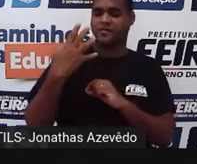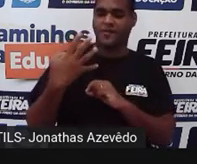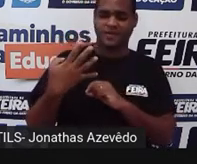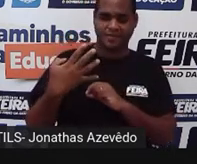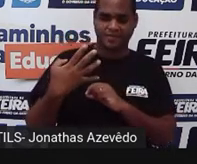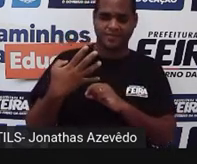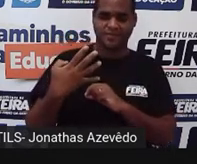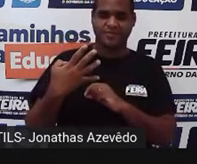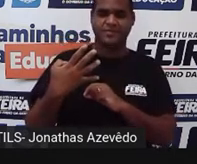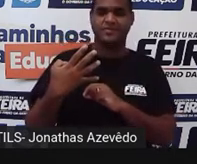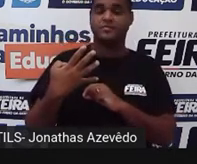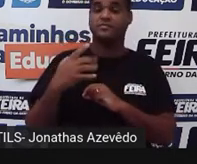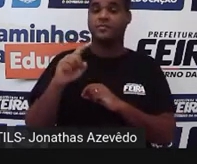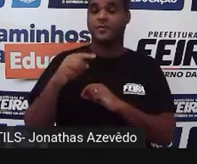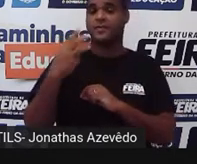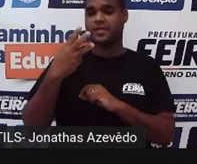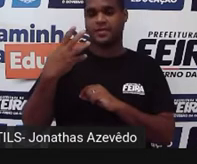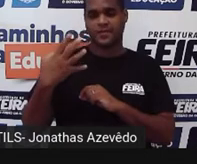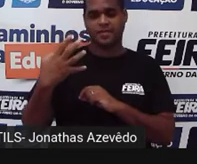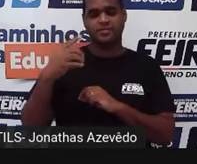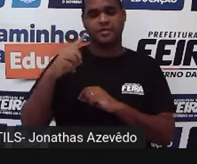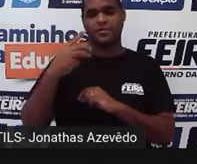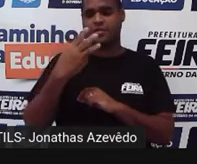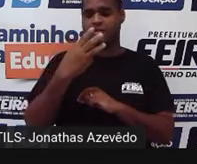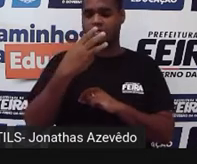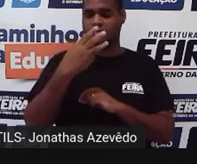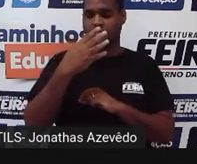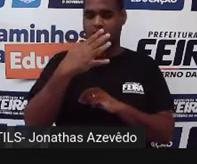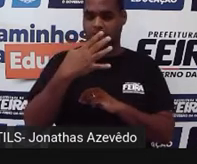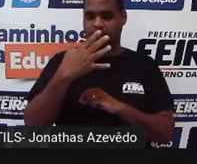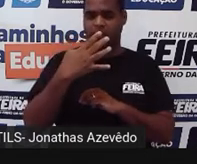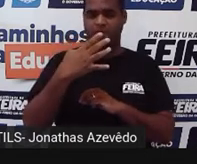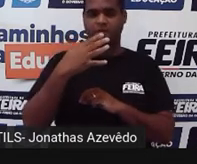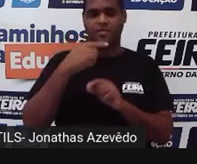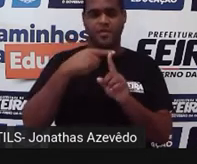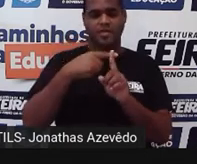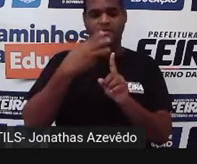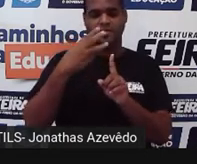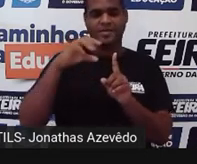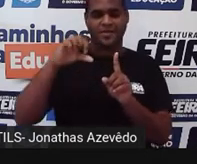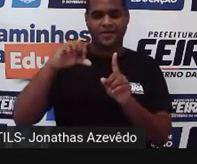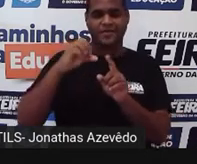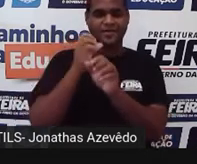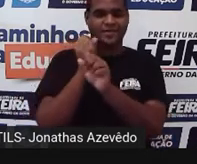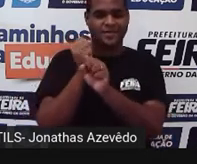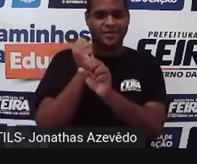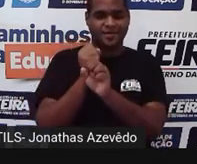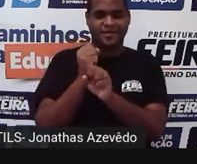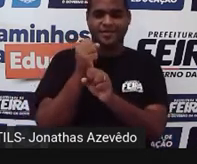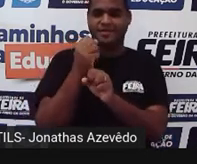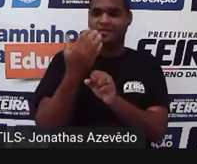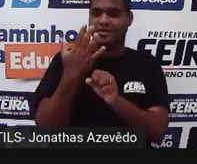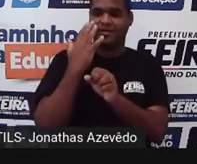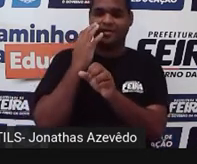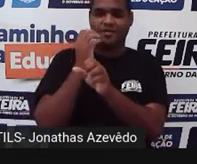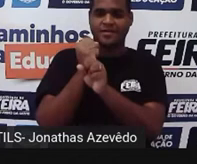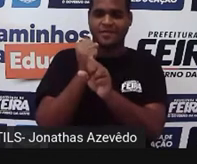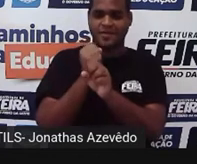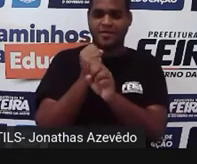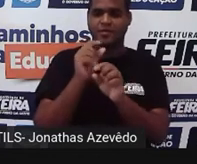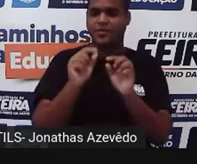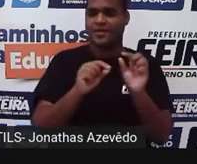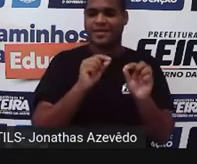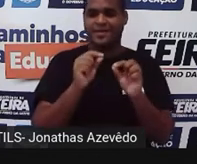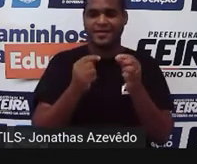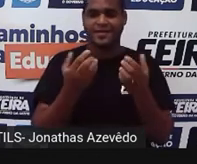Então o 39 mais 34. E 39 mais 34, quanto é